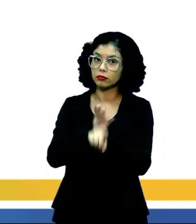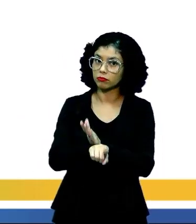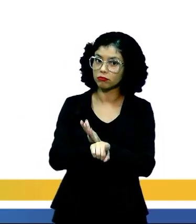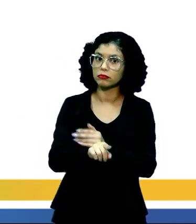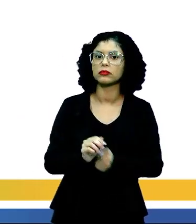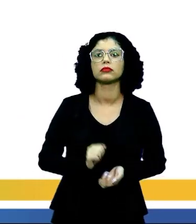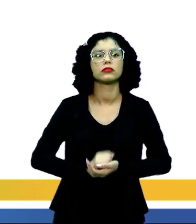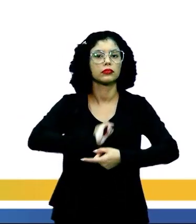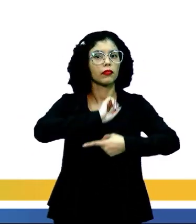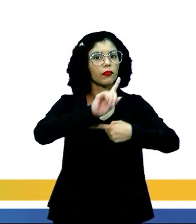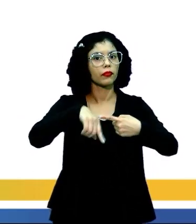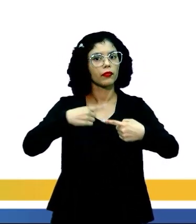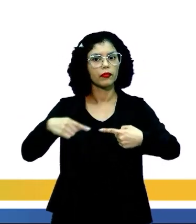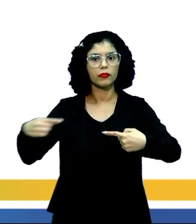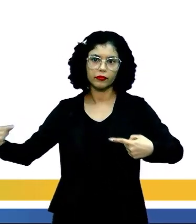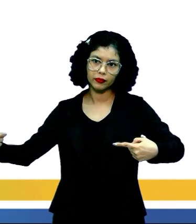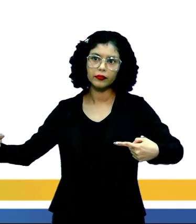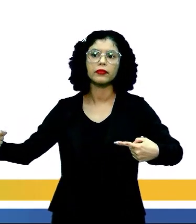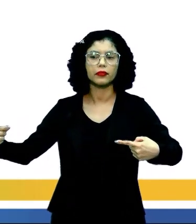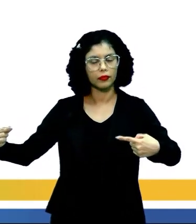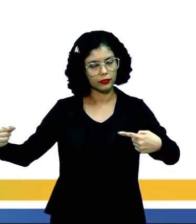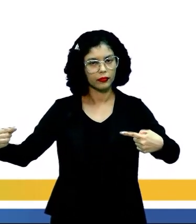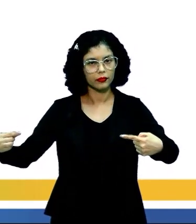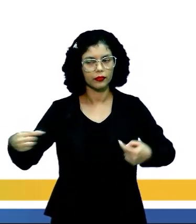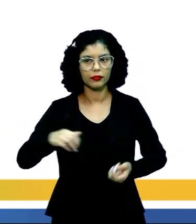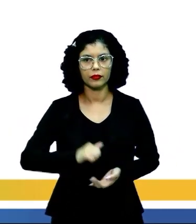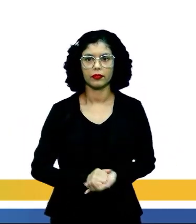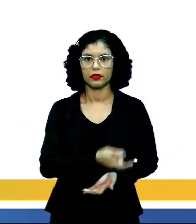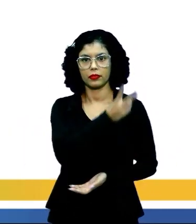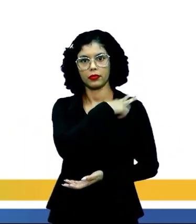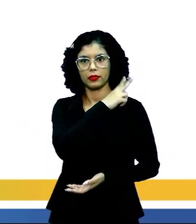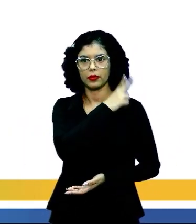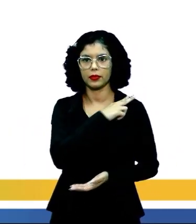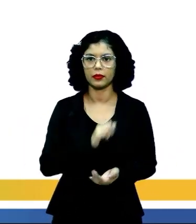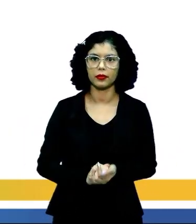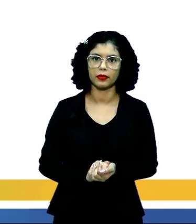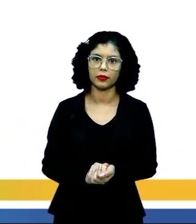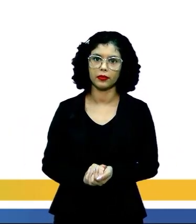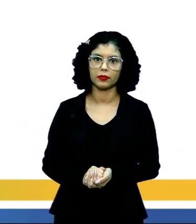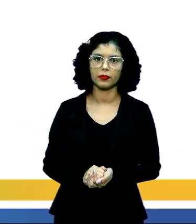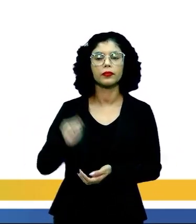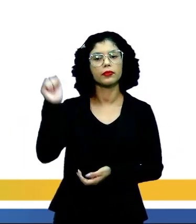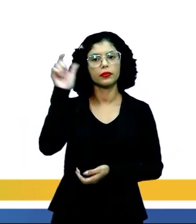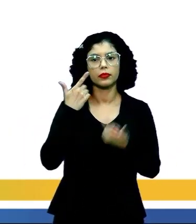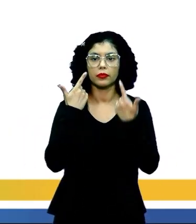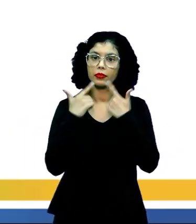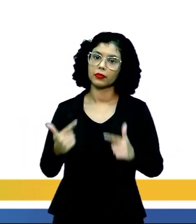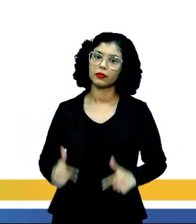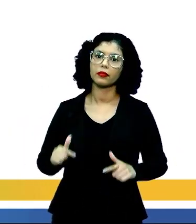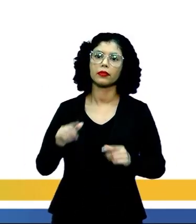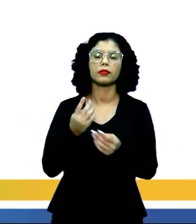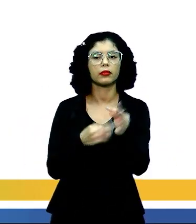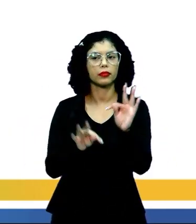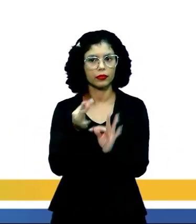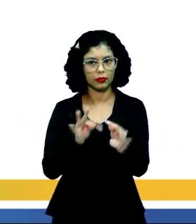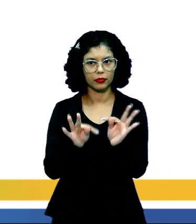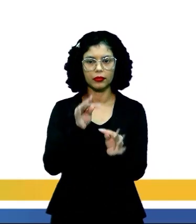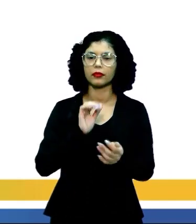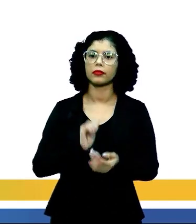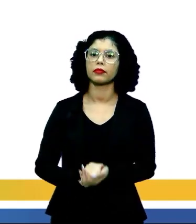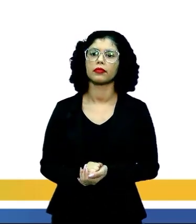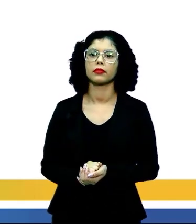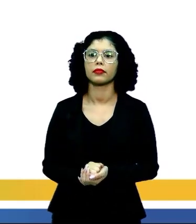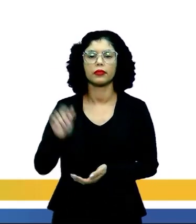do material de vocês, a prova Enem, segunda série, linguagem, o nosso livro de linguagem, ou na parte de linguagem,